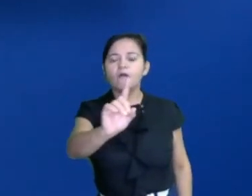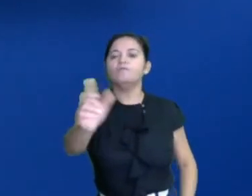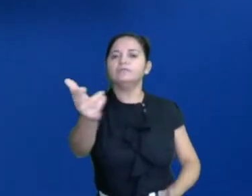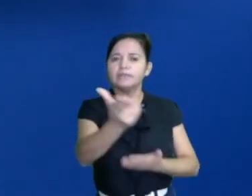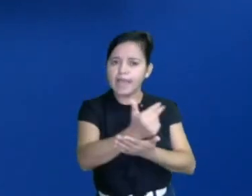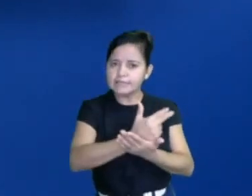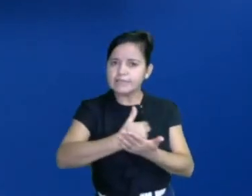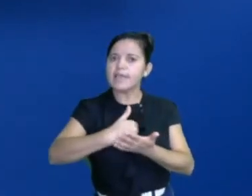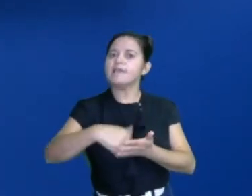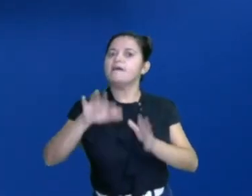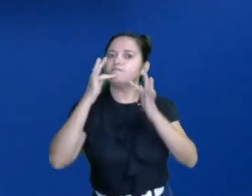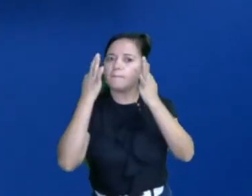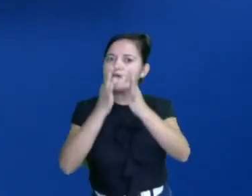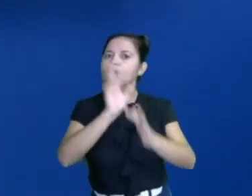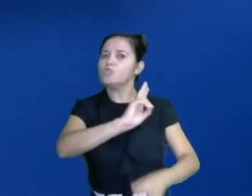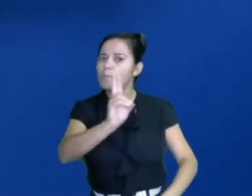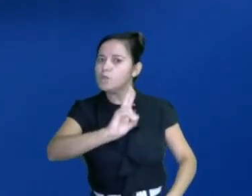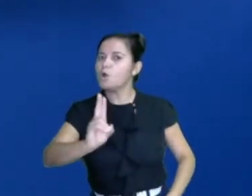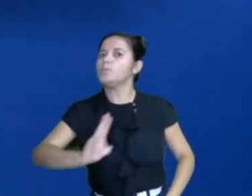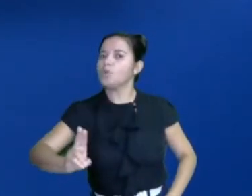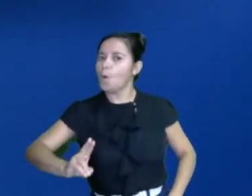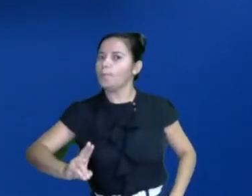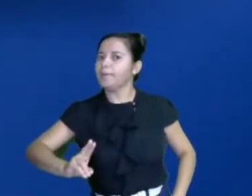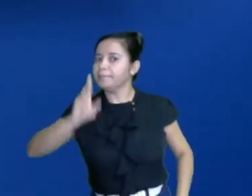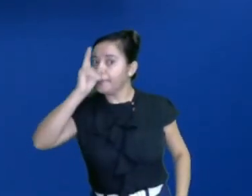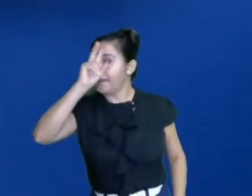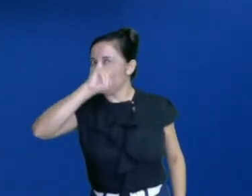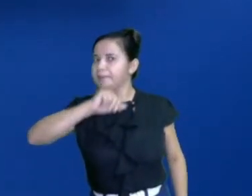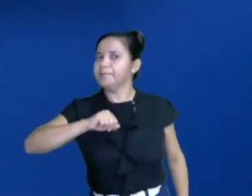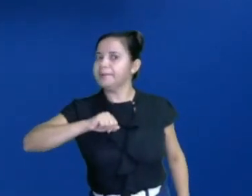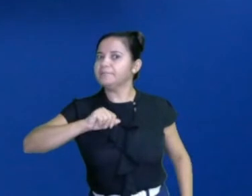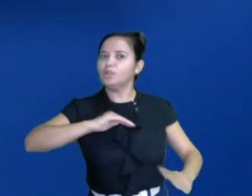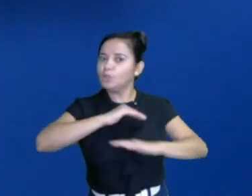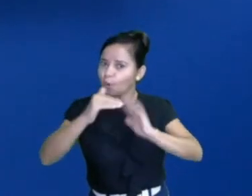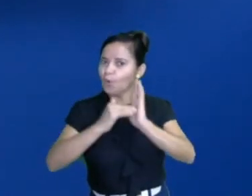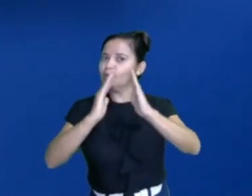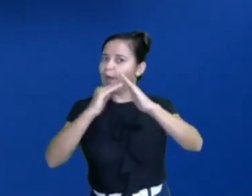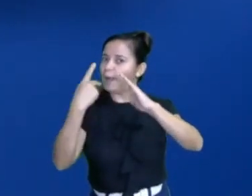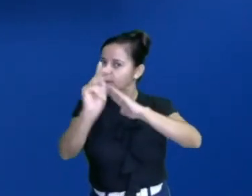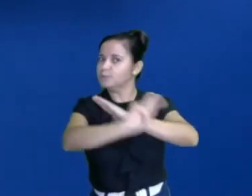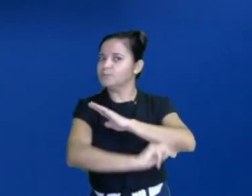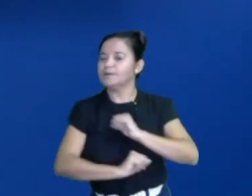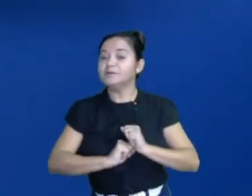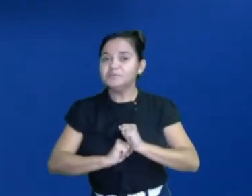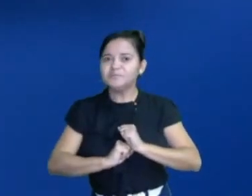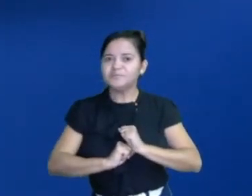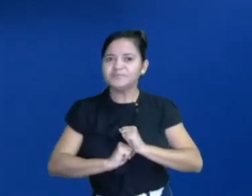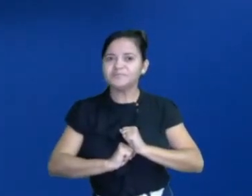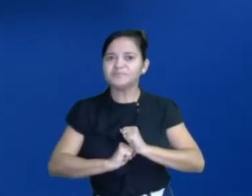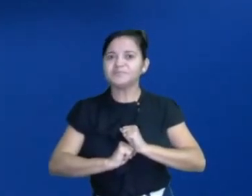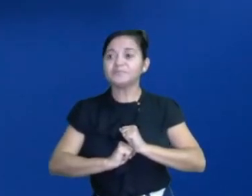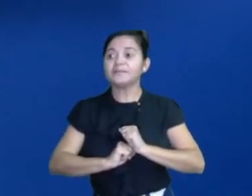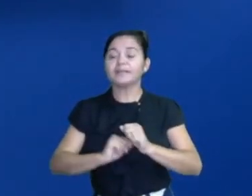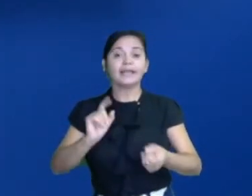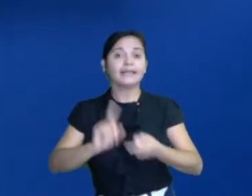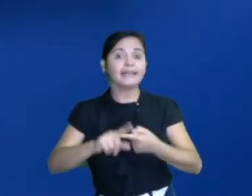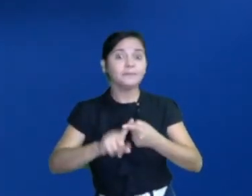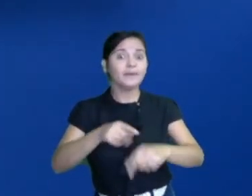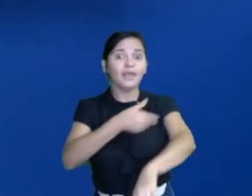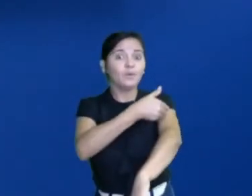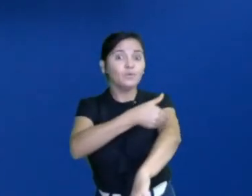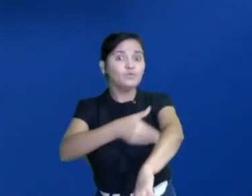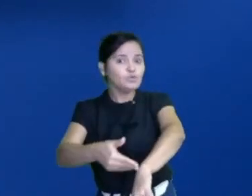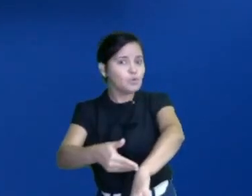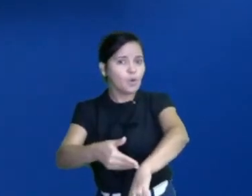coloca o nome deles lá, tá bom? Desenha todo mundo aí da sua casa. Nós vimos os hábitos e costumes